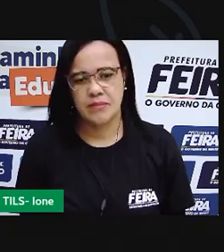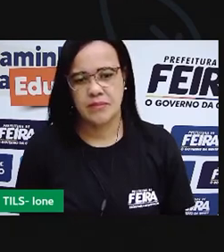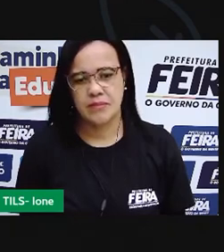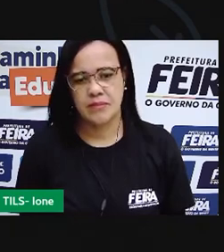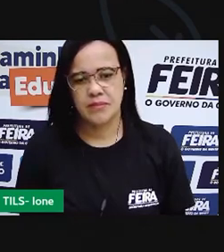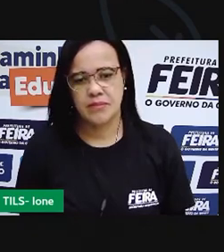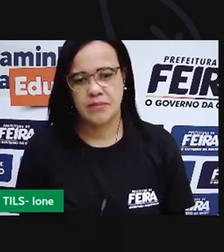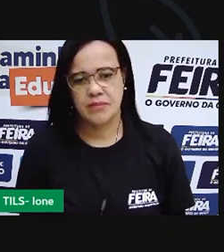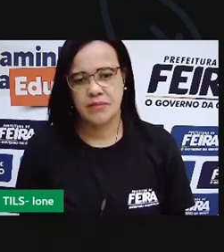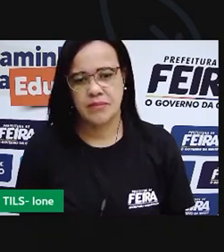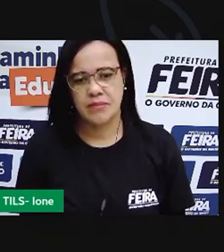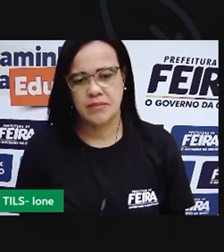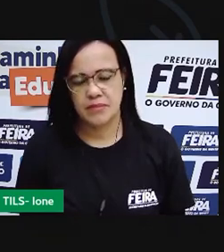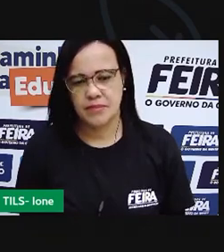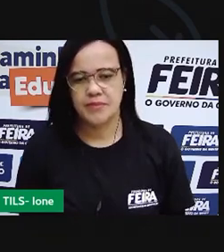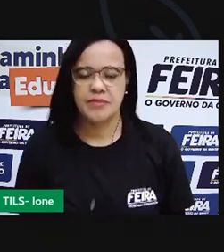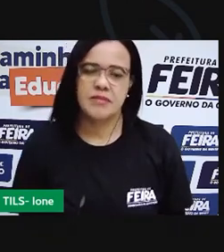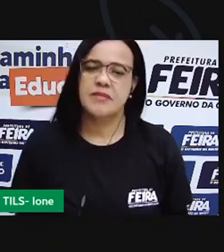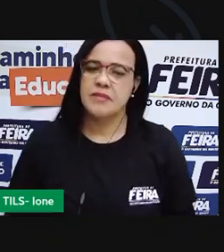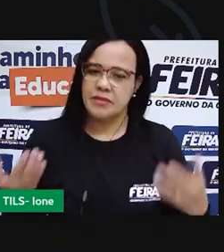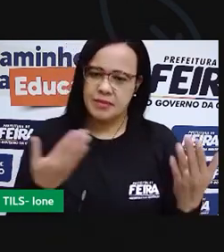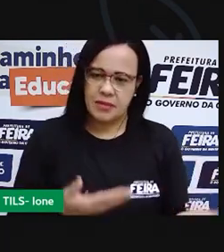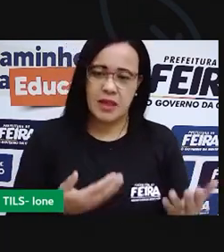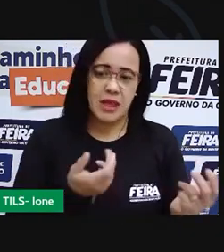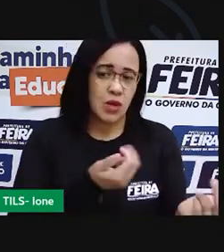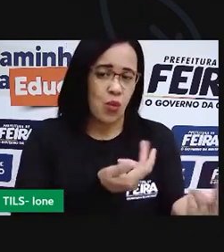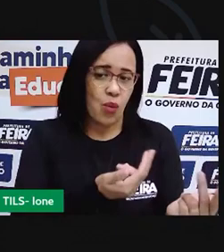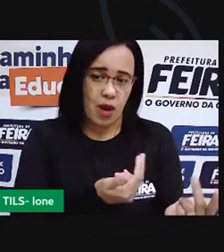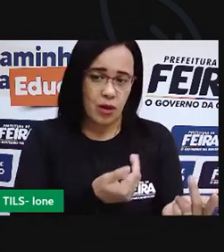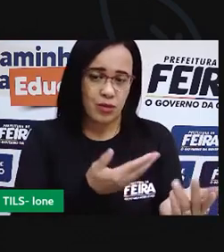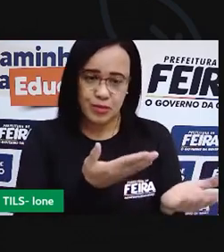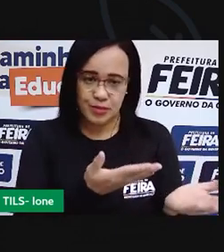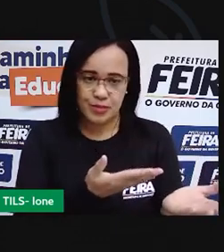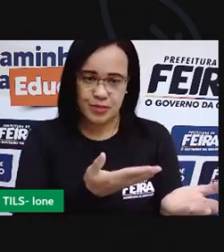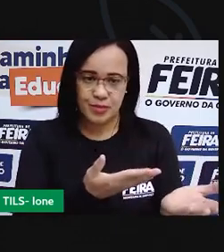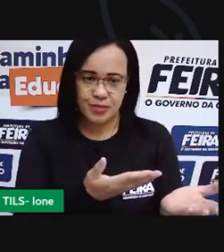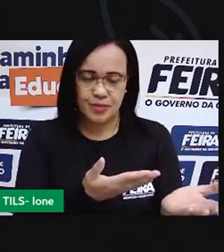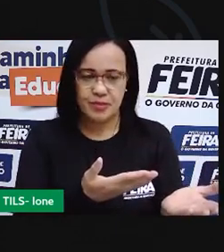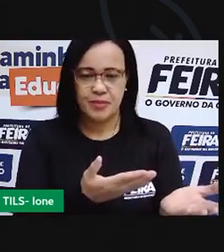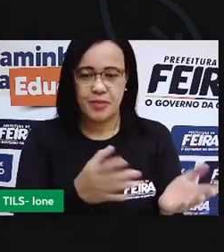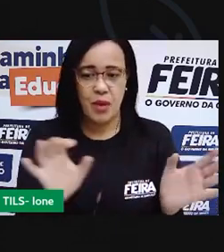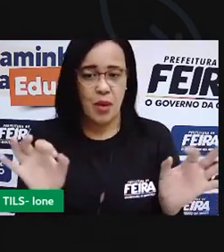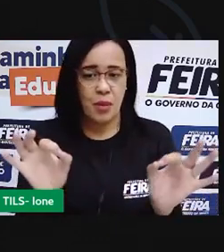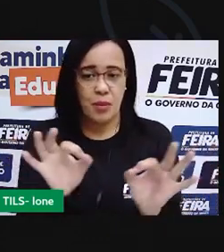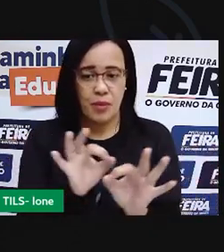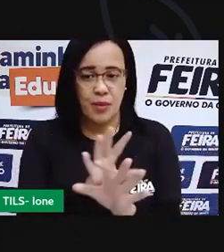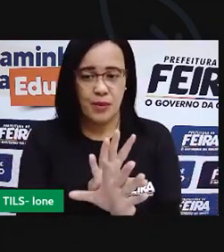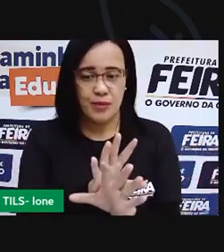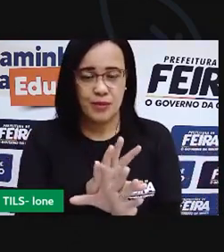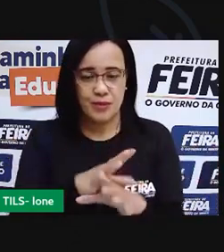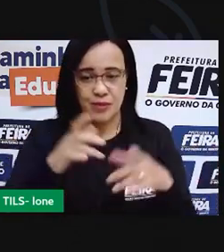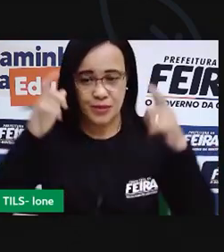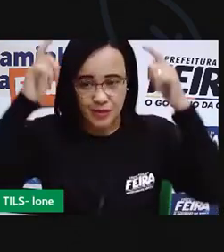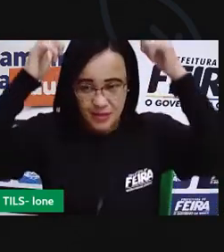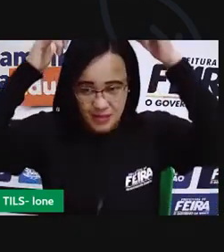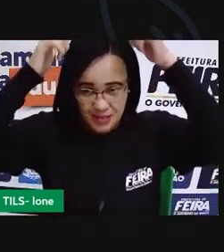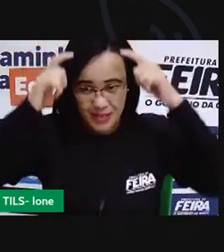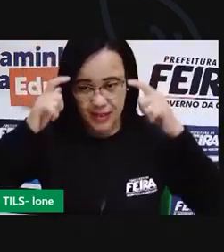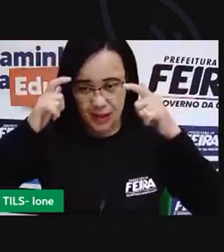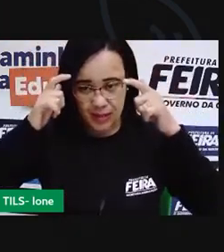para que fique assim e aqui temos o